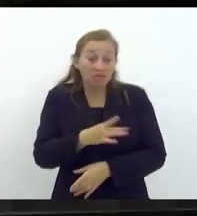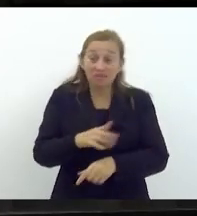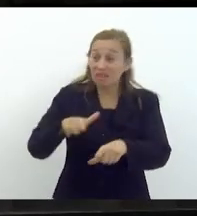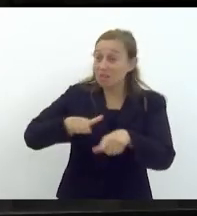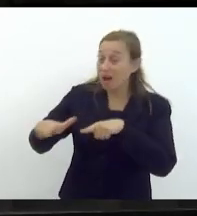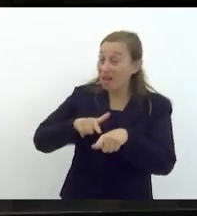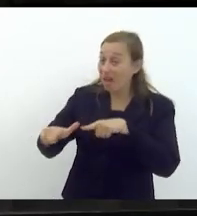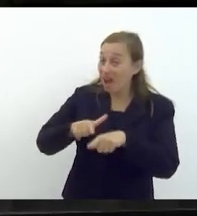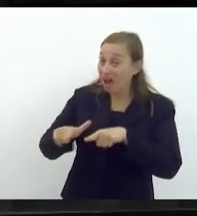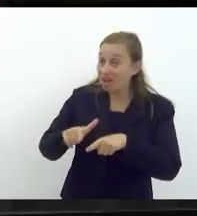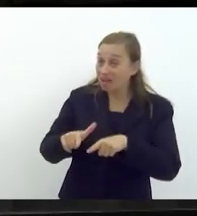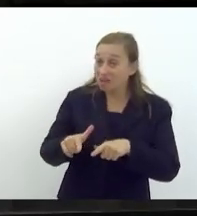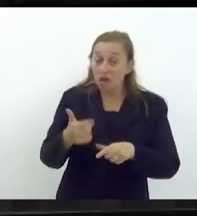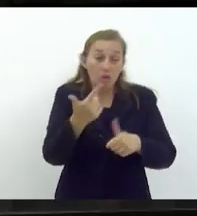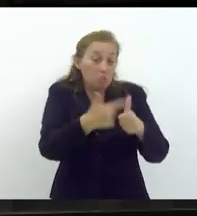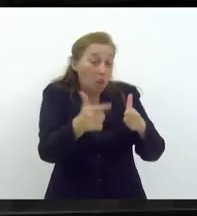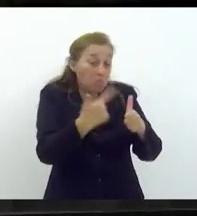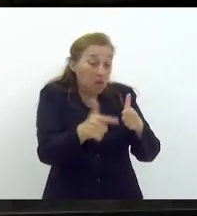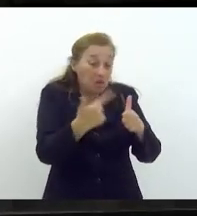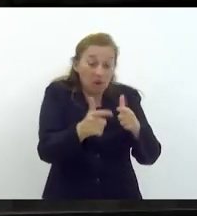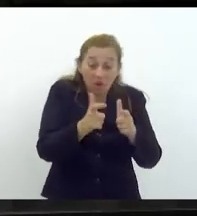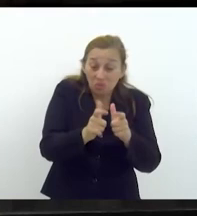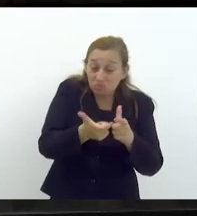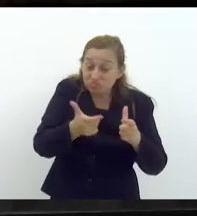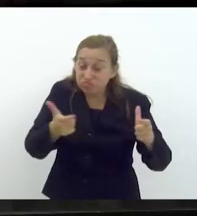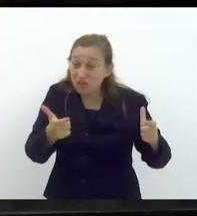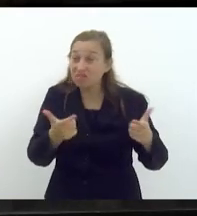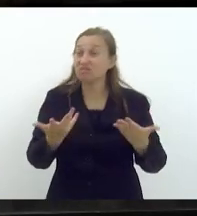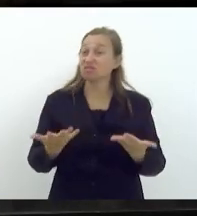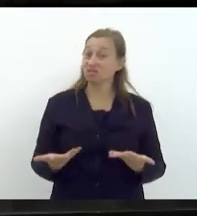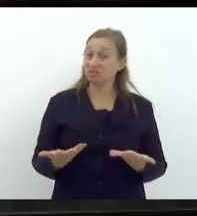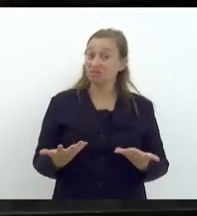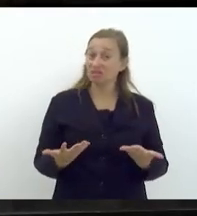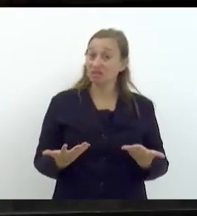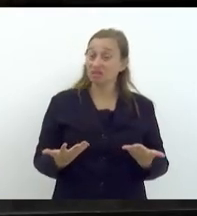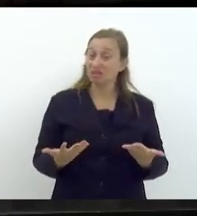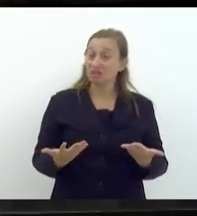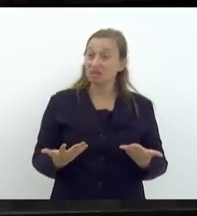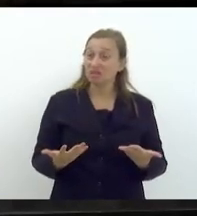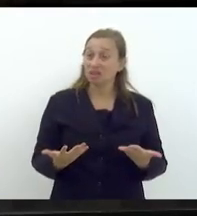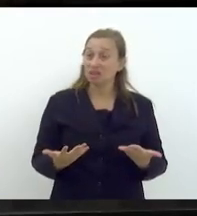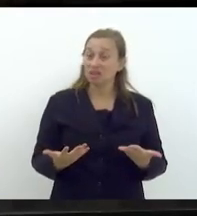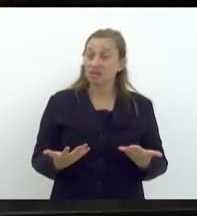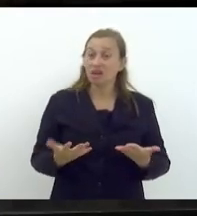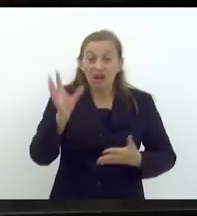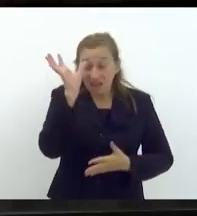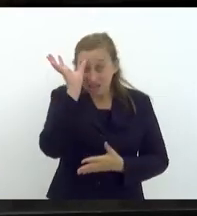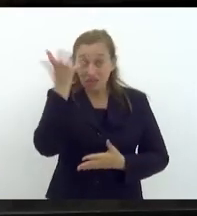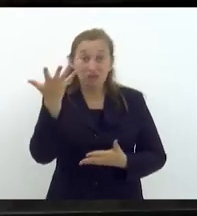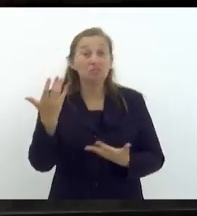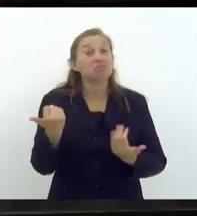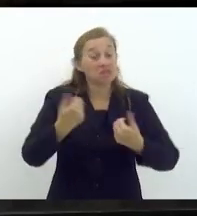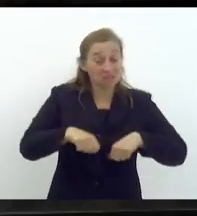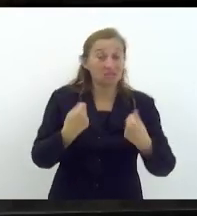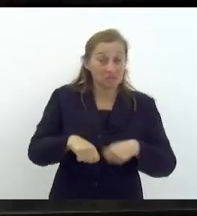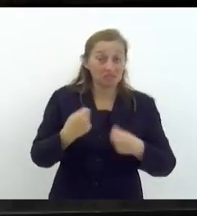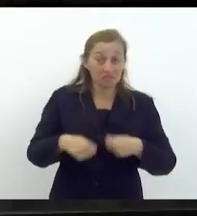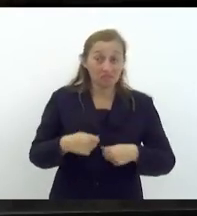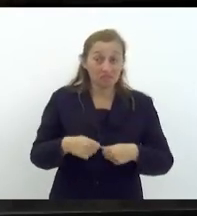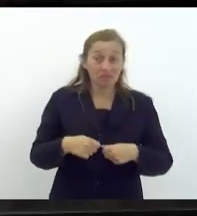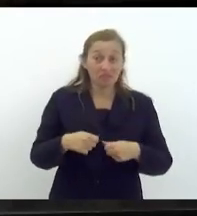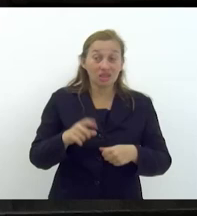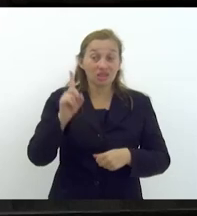devido que nós vivemos um problema muito ruim que nós precisamos resolver esse problema que é a